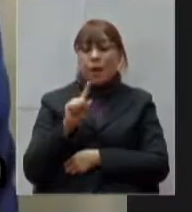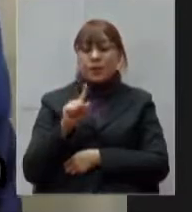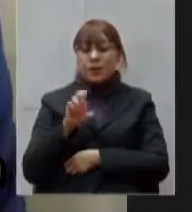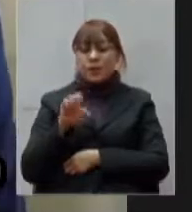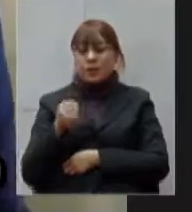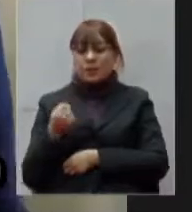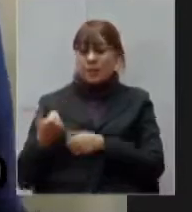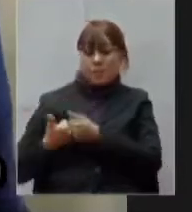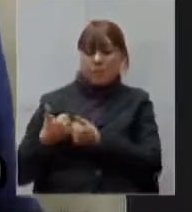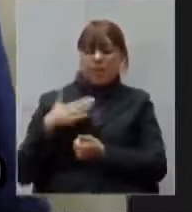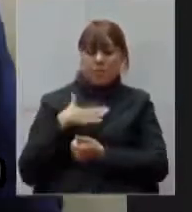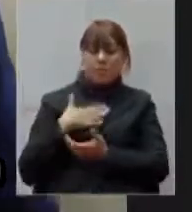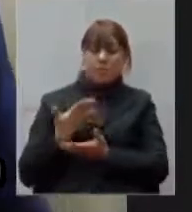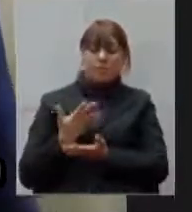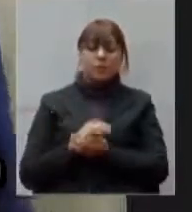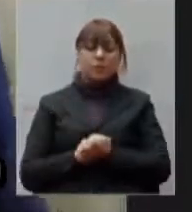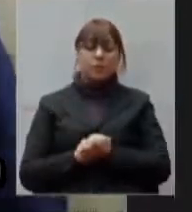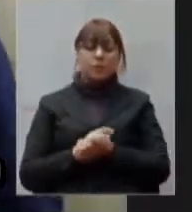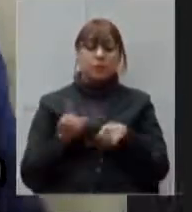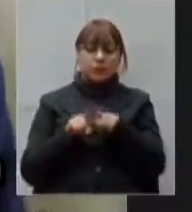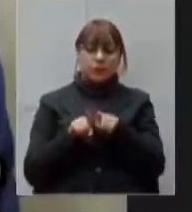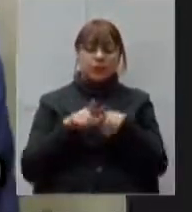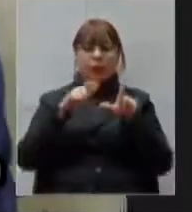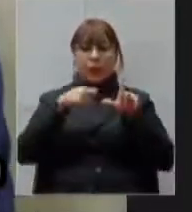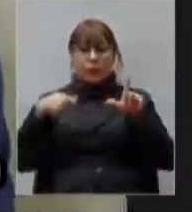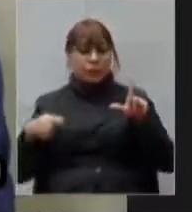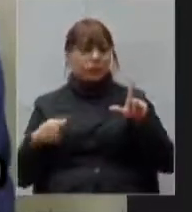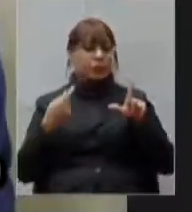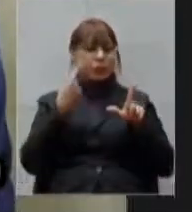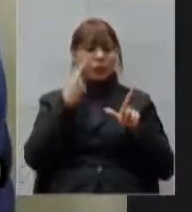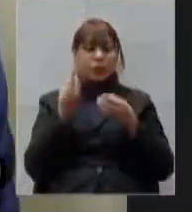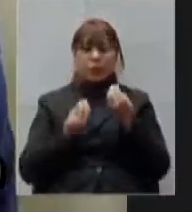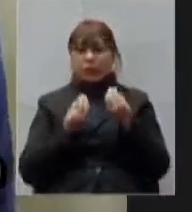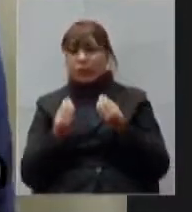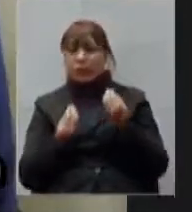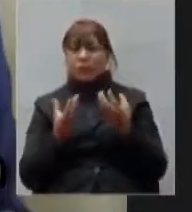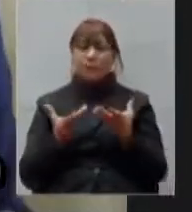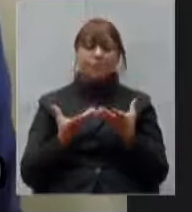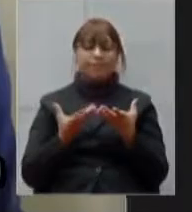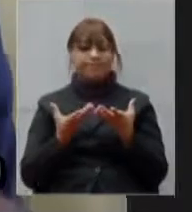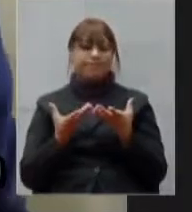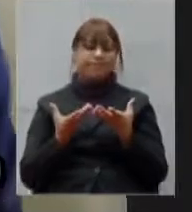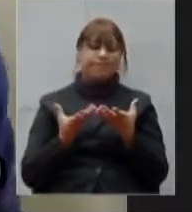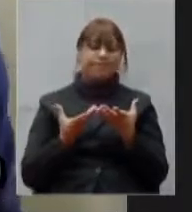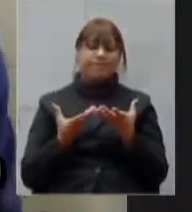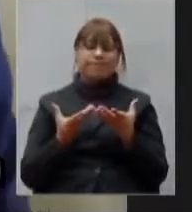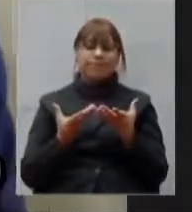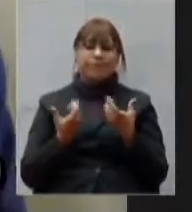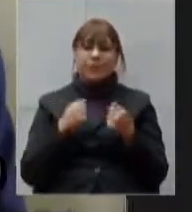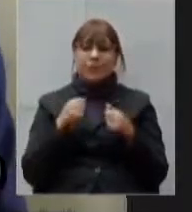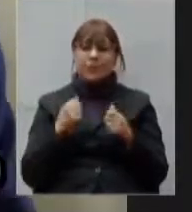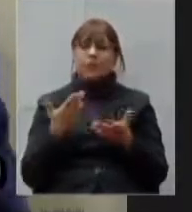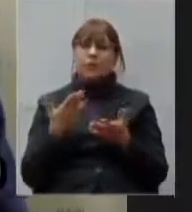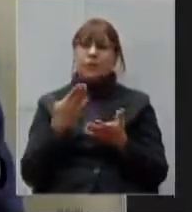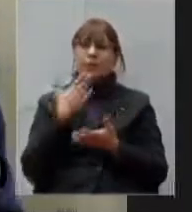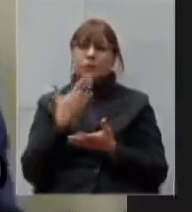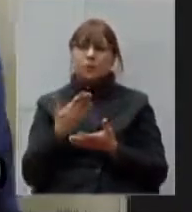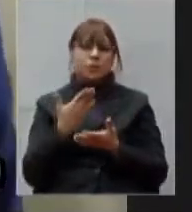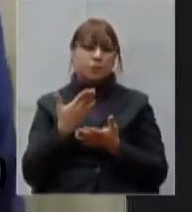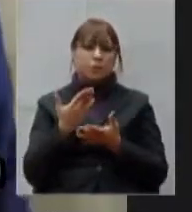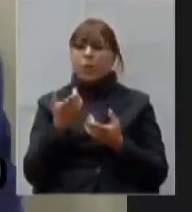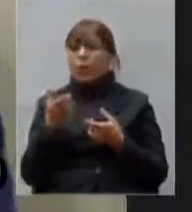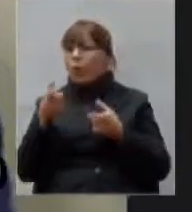e a logística também como foi falado pelo prefeito de lá essa questão de ter que se reportar a um hospital essa